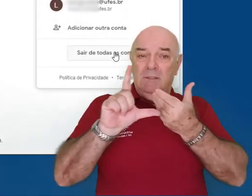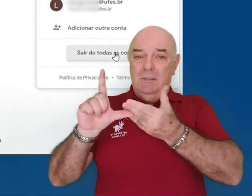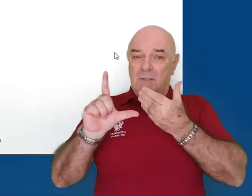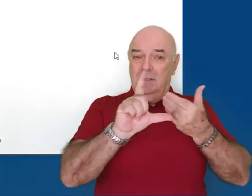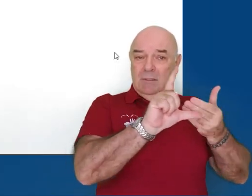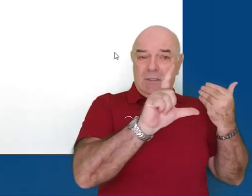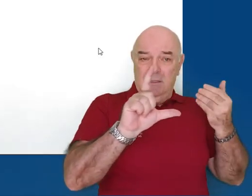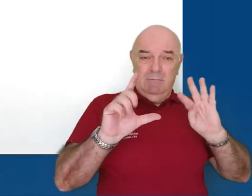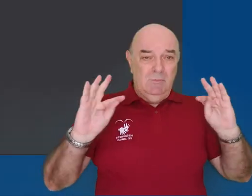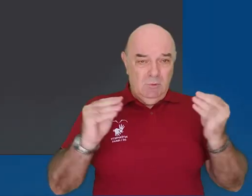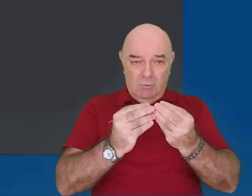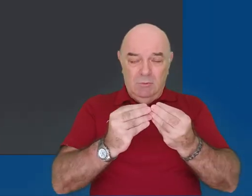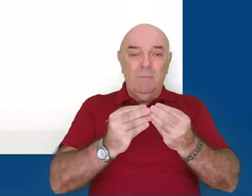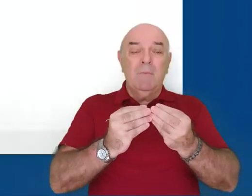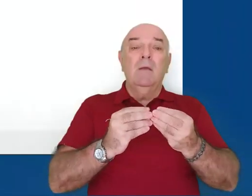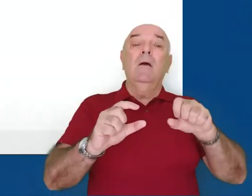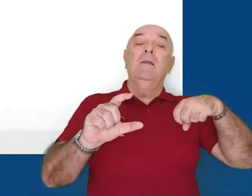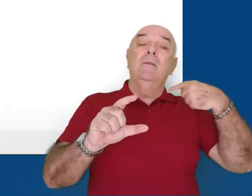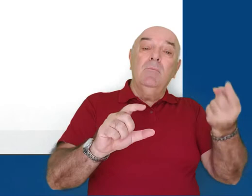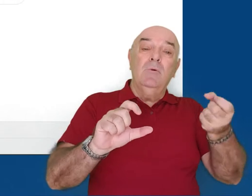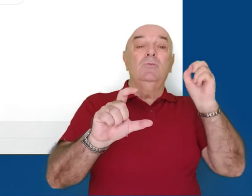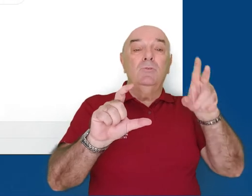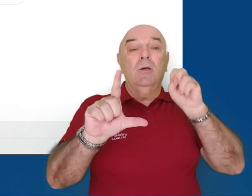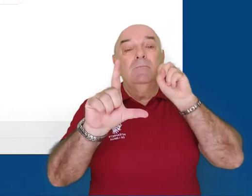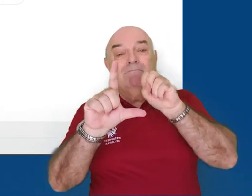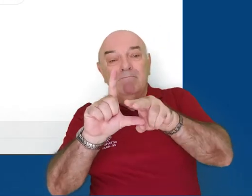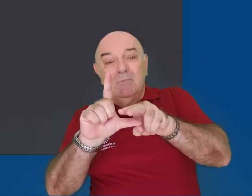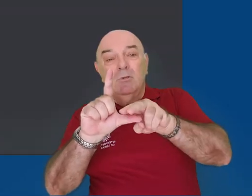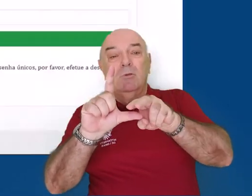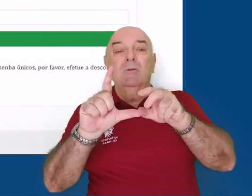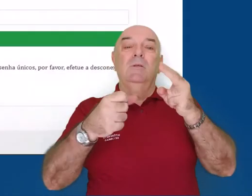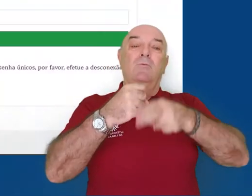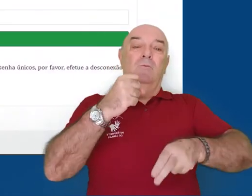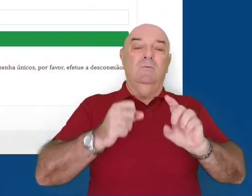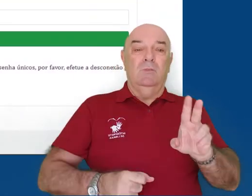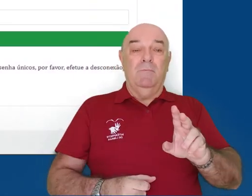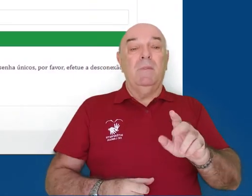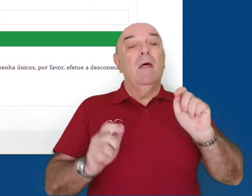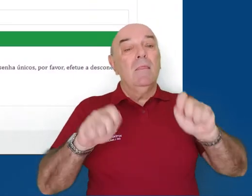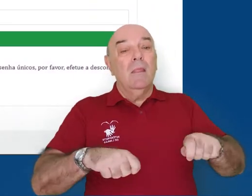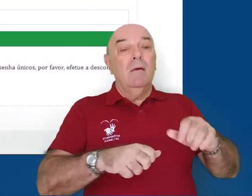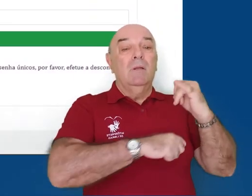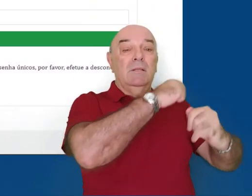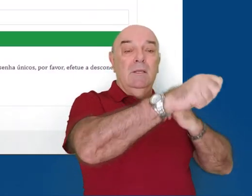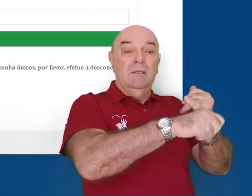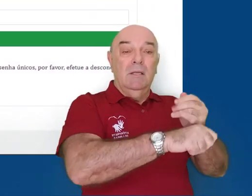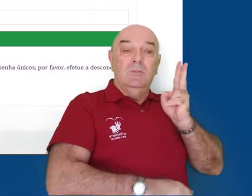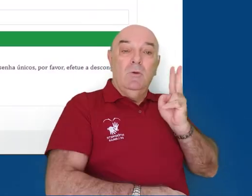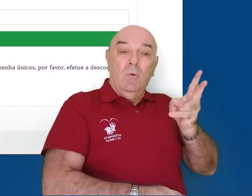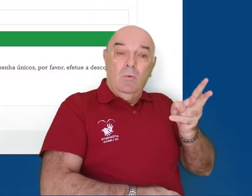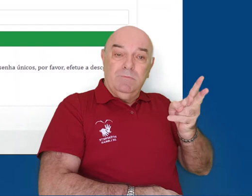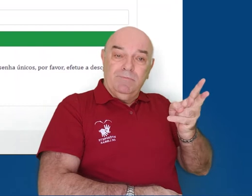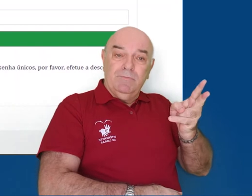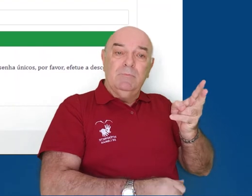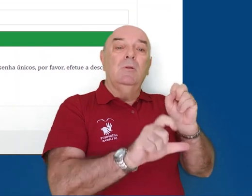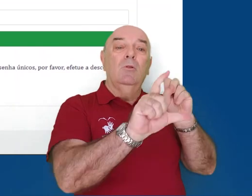em sair de todas as contas caso tenha logado em mais de uma e logue apenas na conta institucional. Por fim, também é possível manter esse login